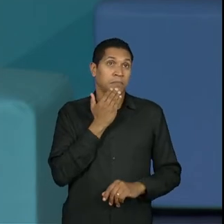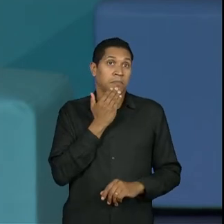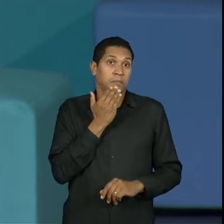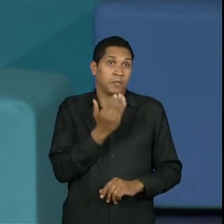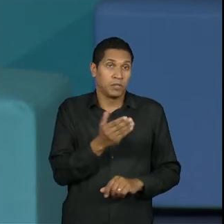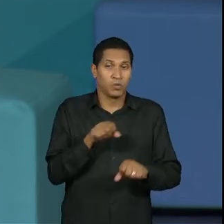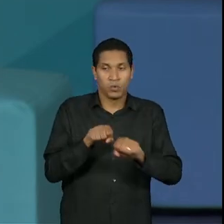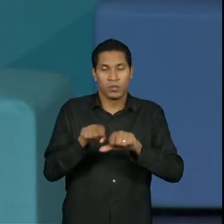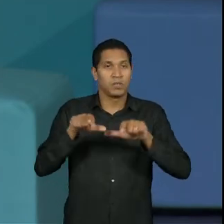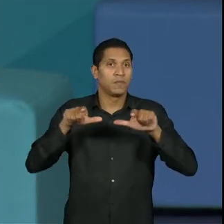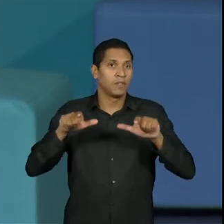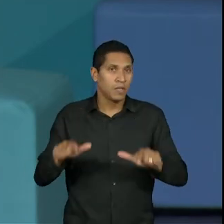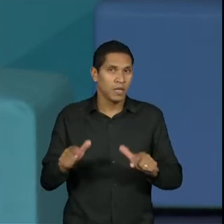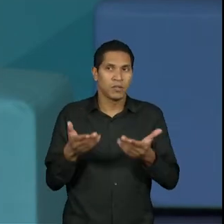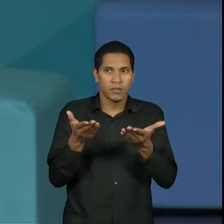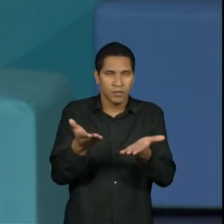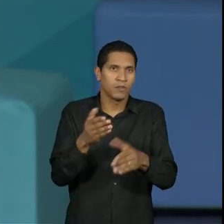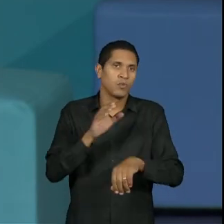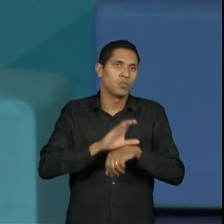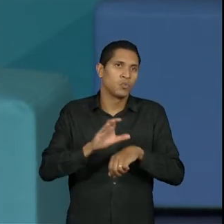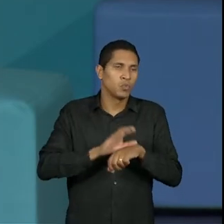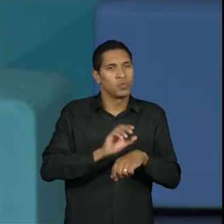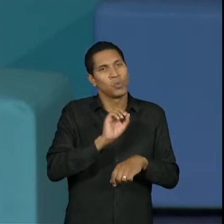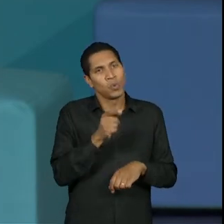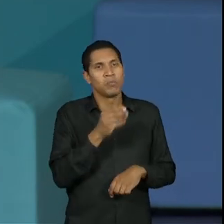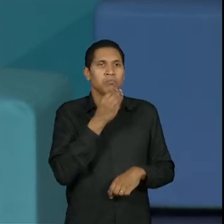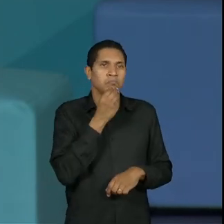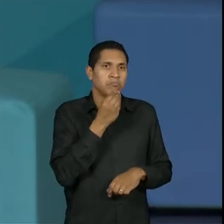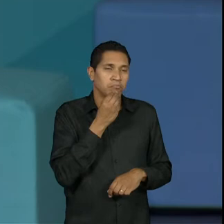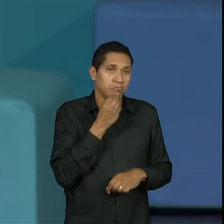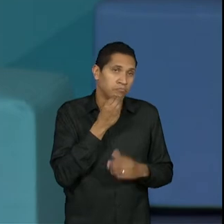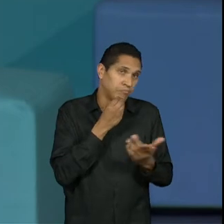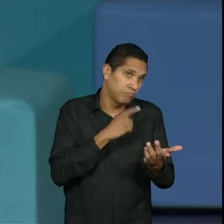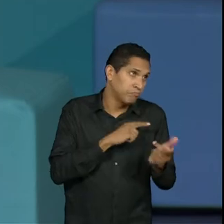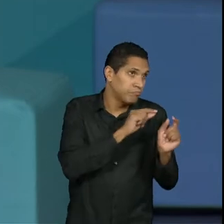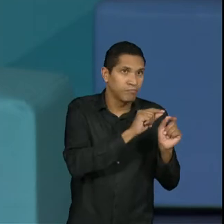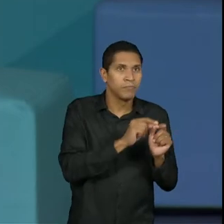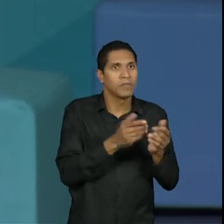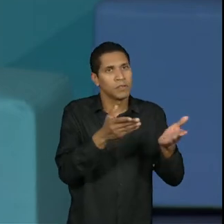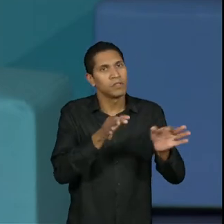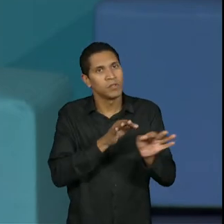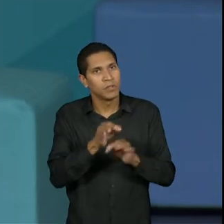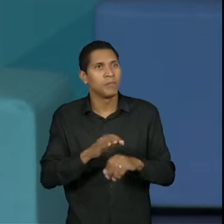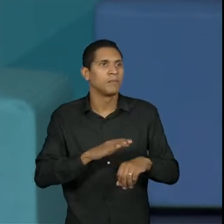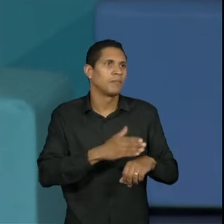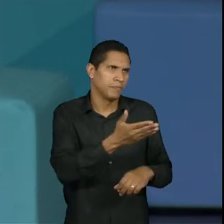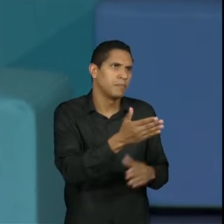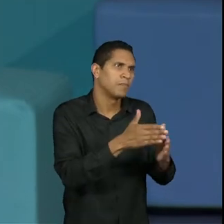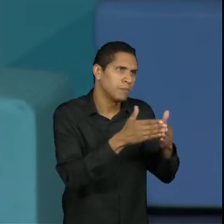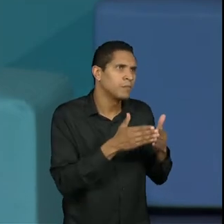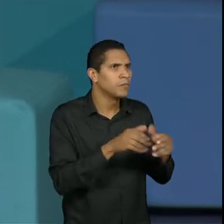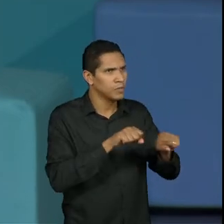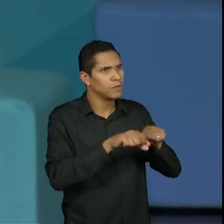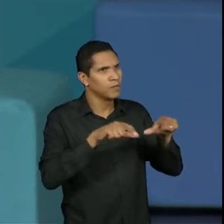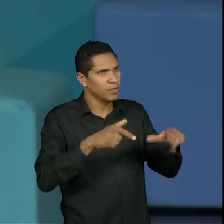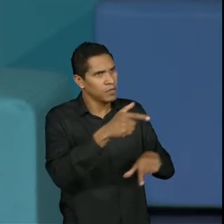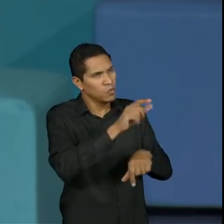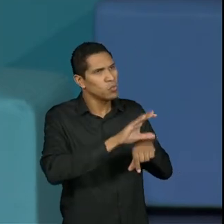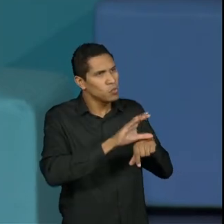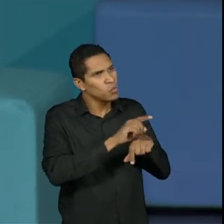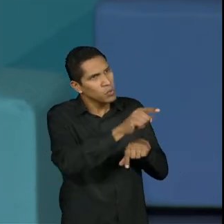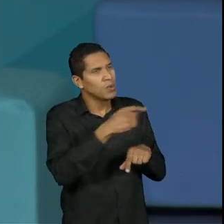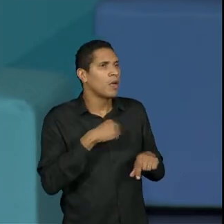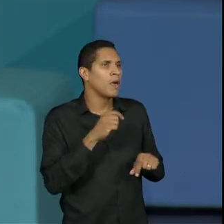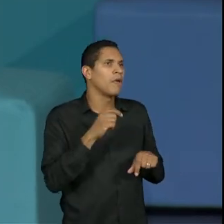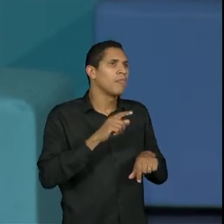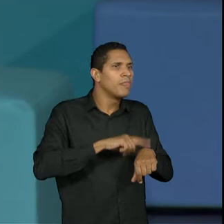uma certificação para esses momentos que você tem. Então, a partir de agora, é só você se organizar, tá? E aí, pedir coisas